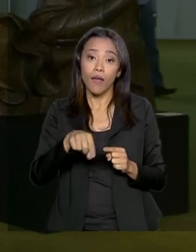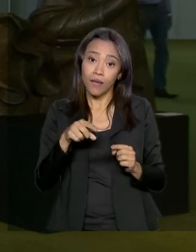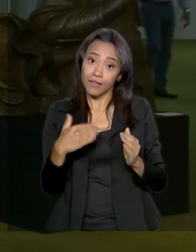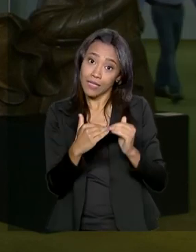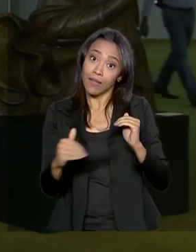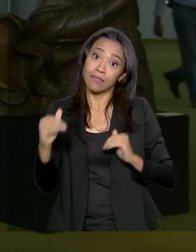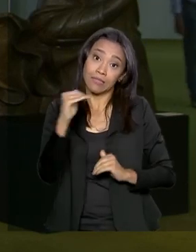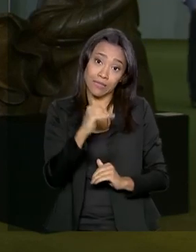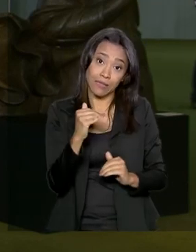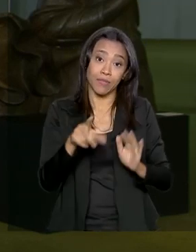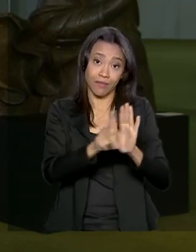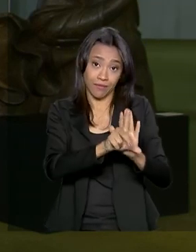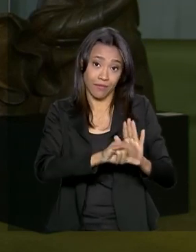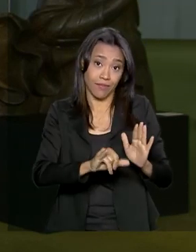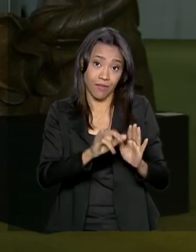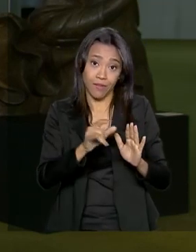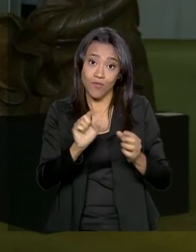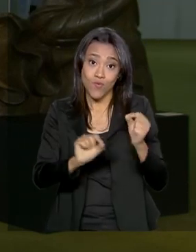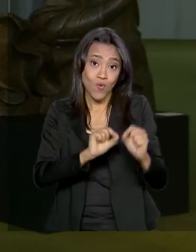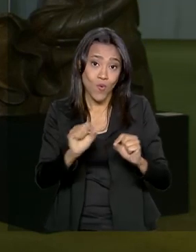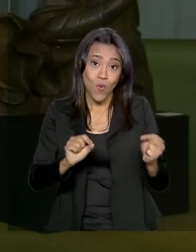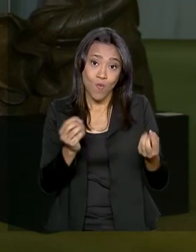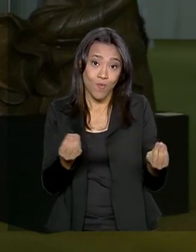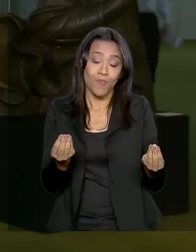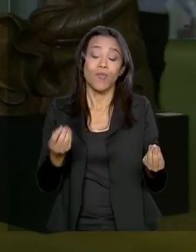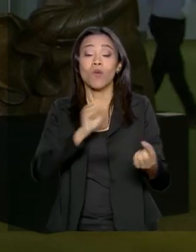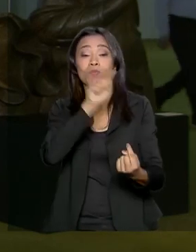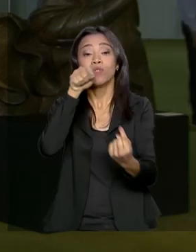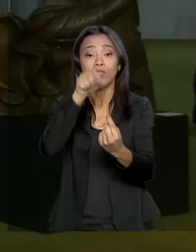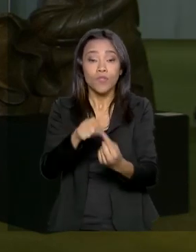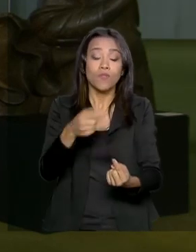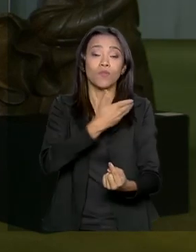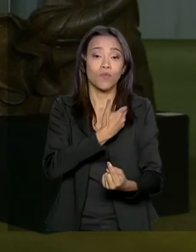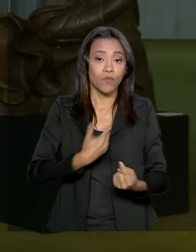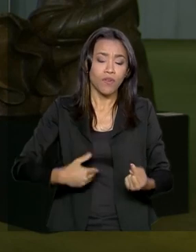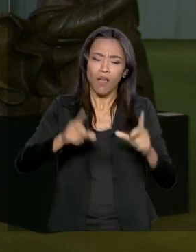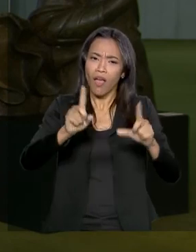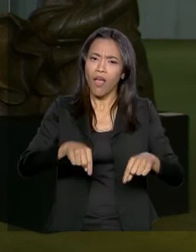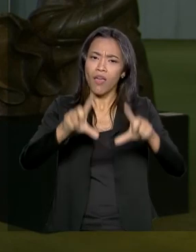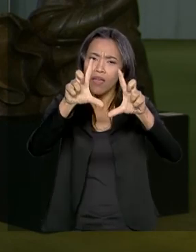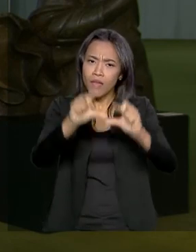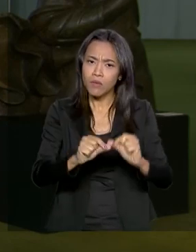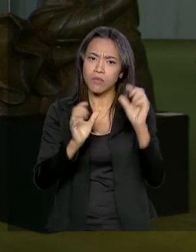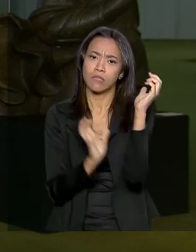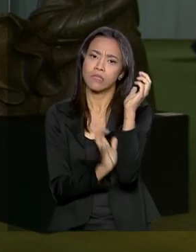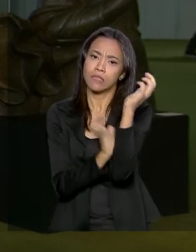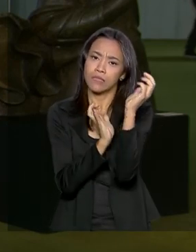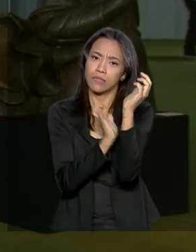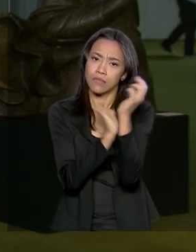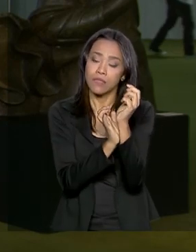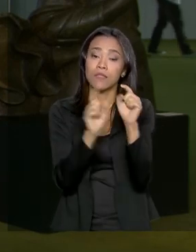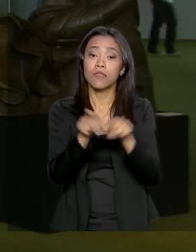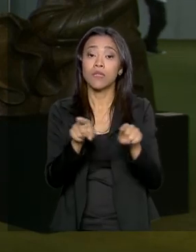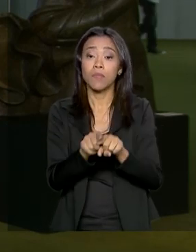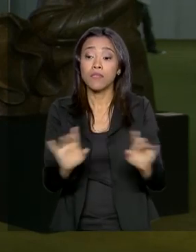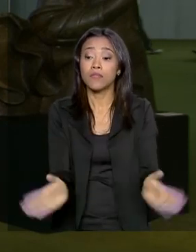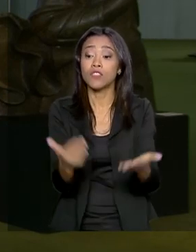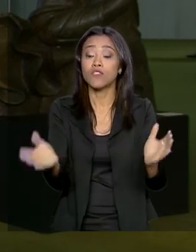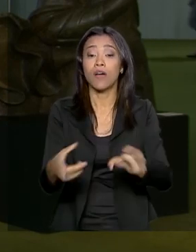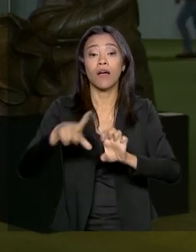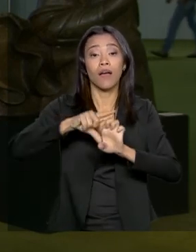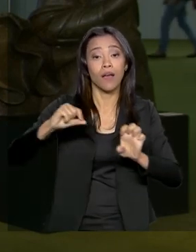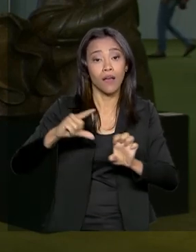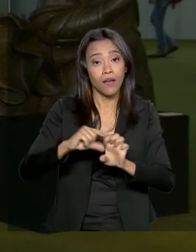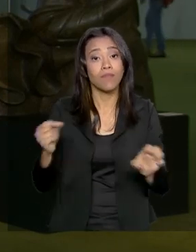trabalhista. E como você disse, Renata, o objetivo do governo é reduzir a burocracia e também incentivar o empreendedorismo e a